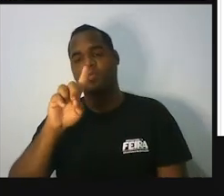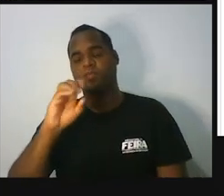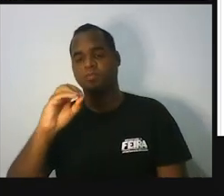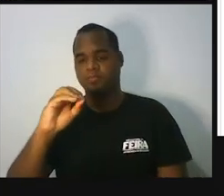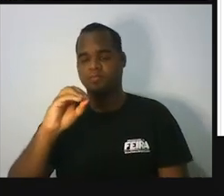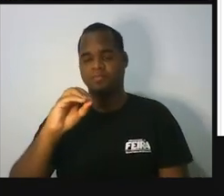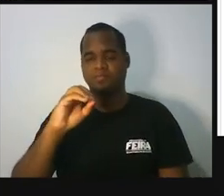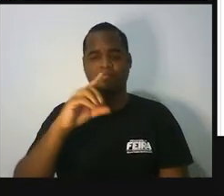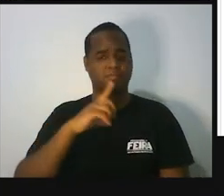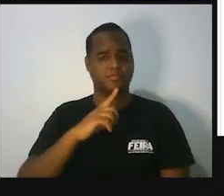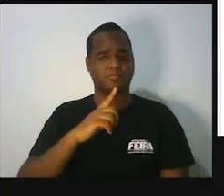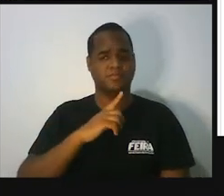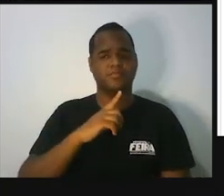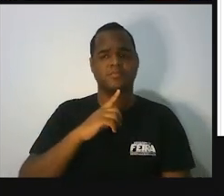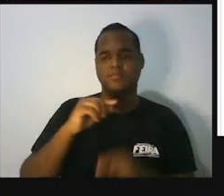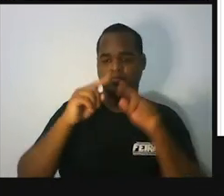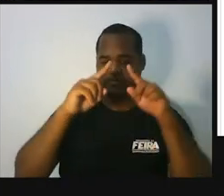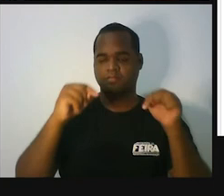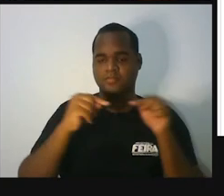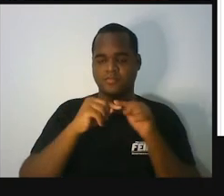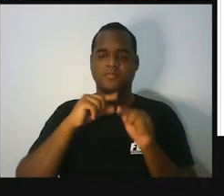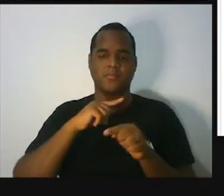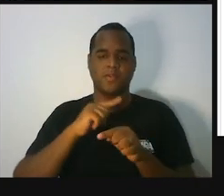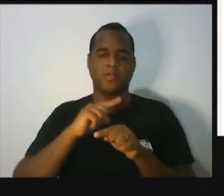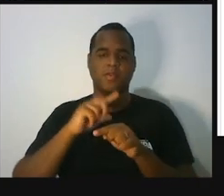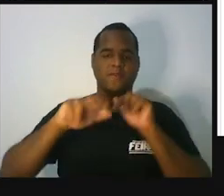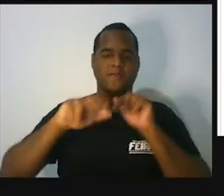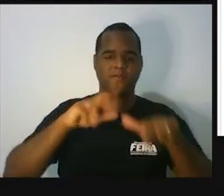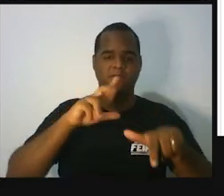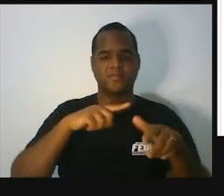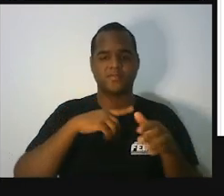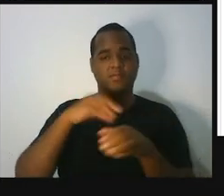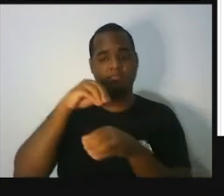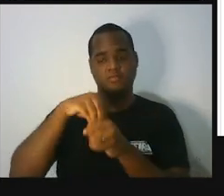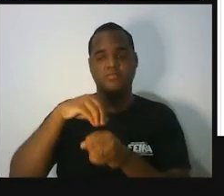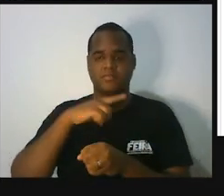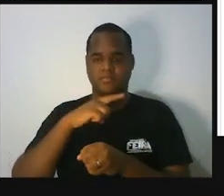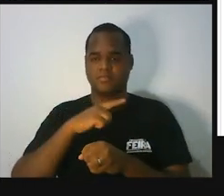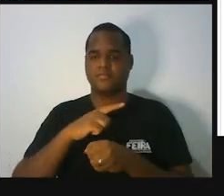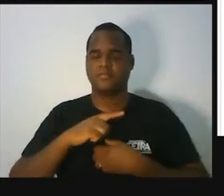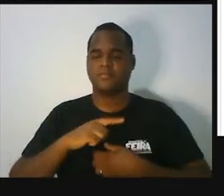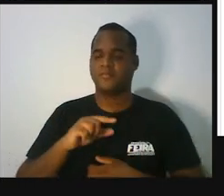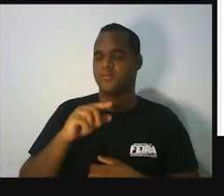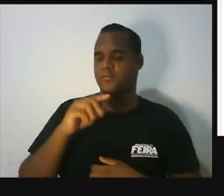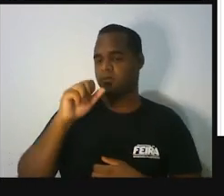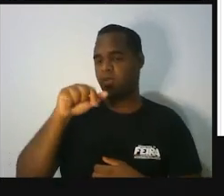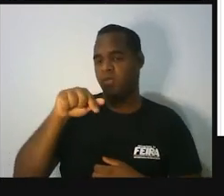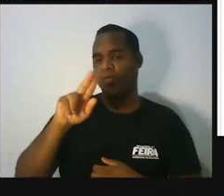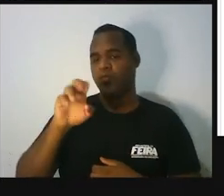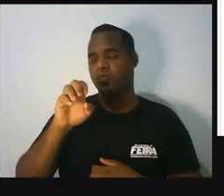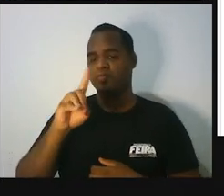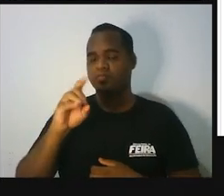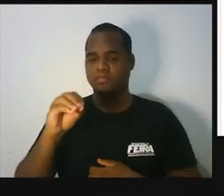quando um triângulo tem todos os seus ângulos internos agudos,